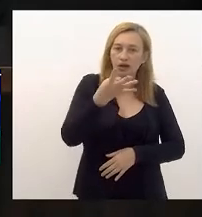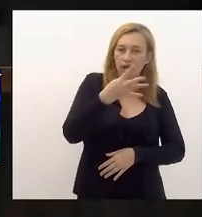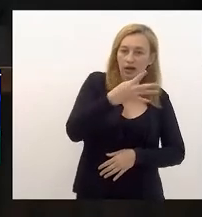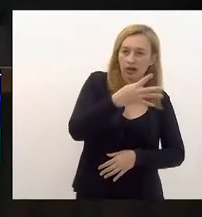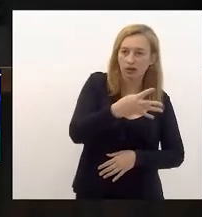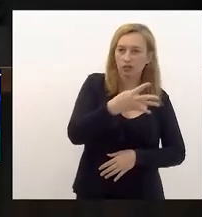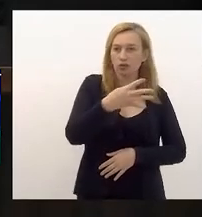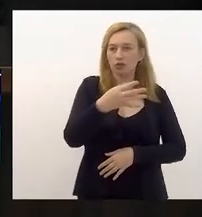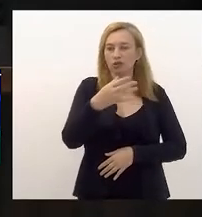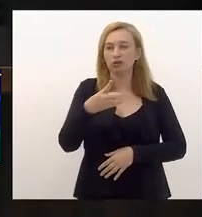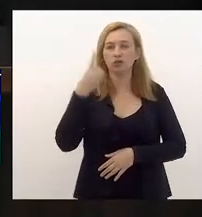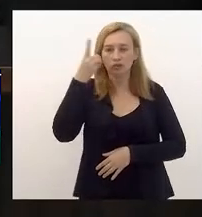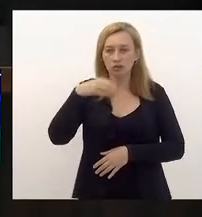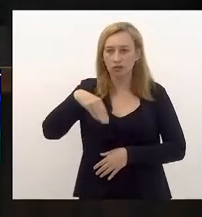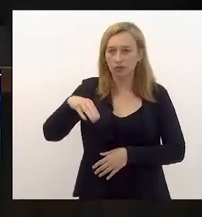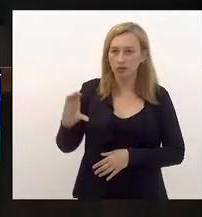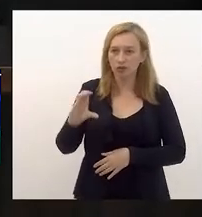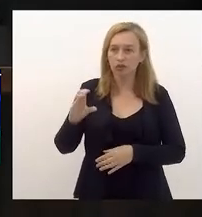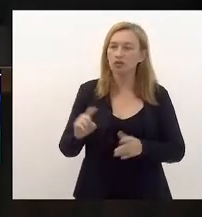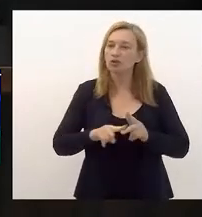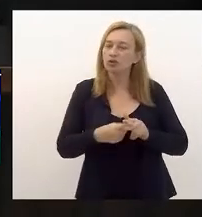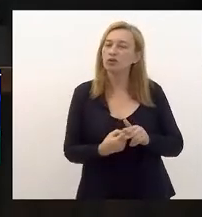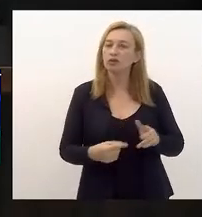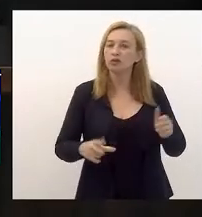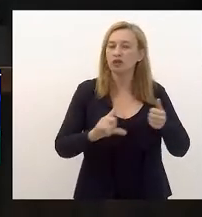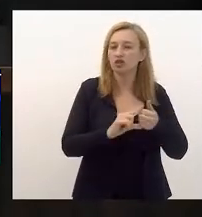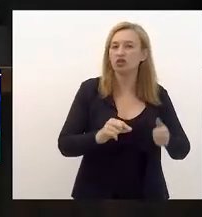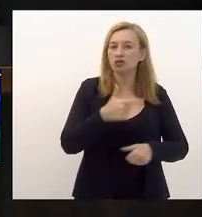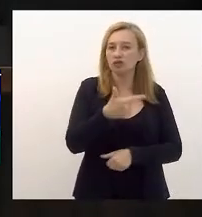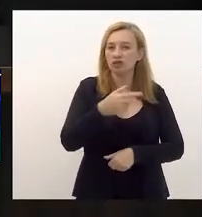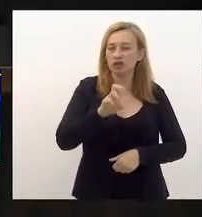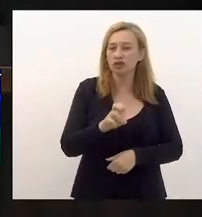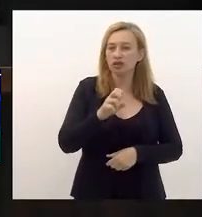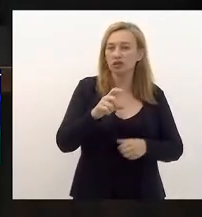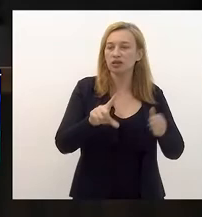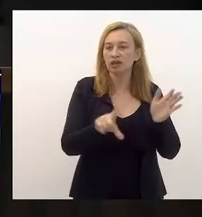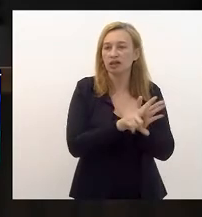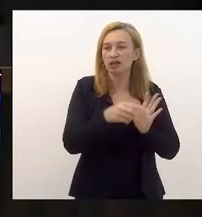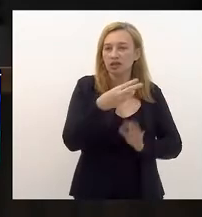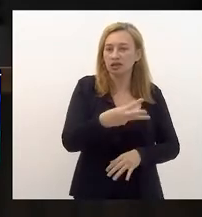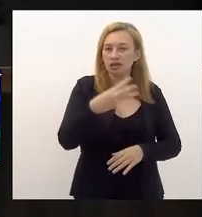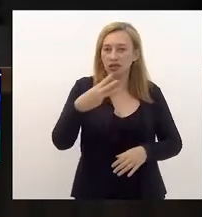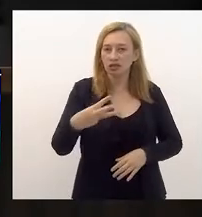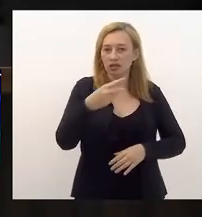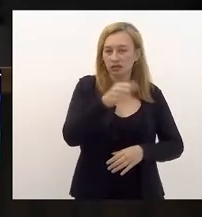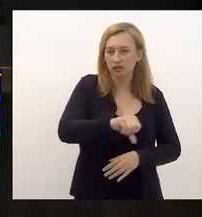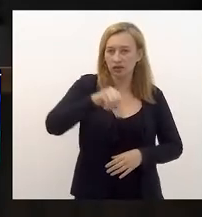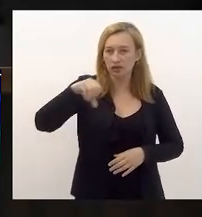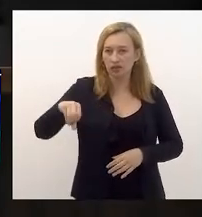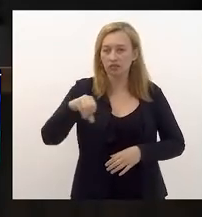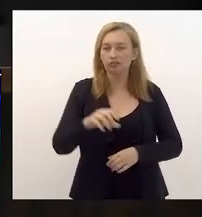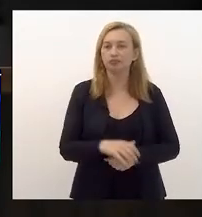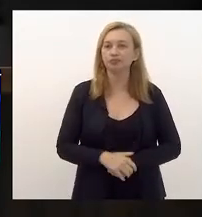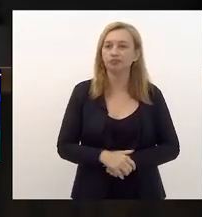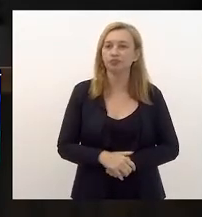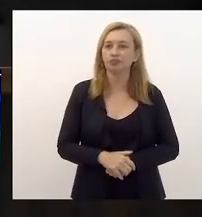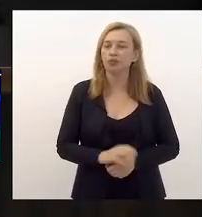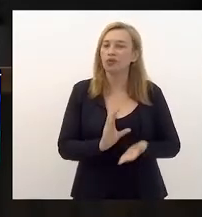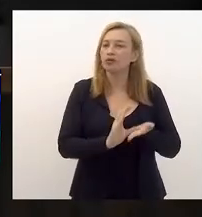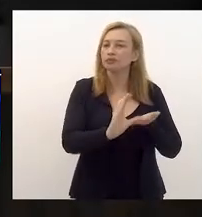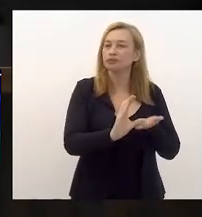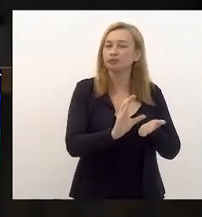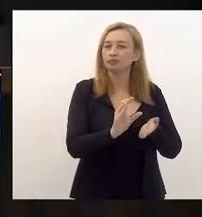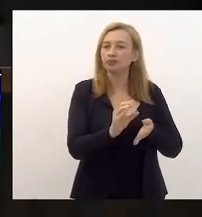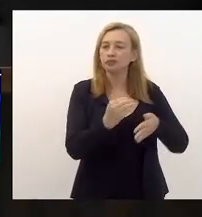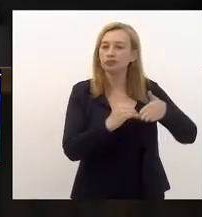Mink, que regulamenta o artigo 25 da Lei 3325, de 1999, que dispõe sobre a destinação de recursos do